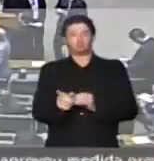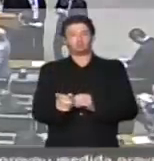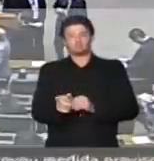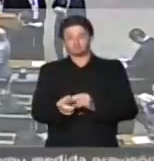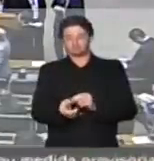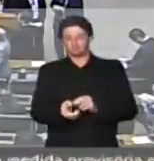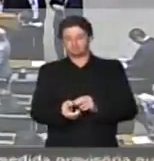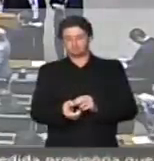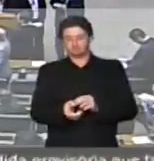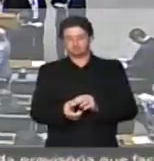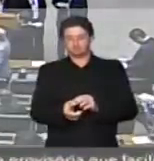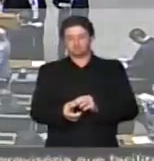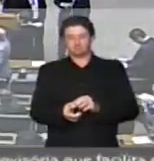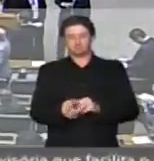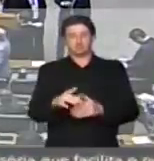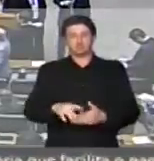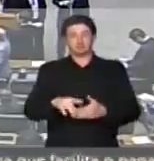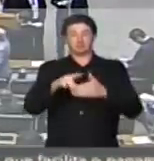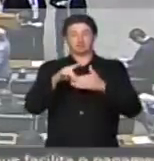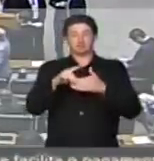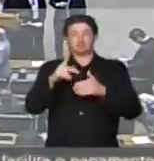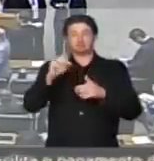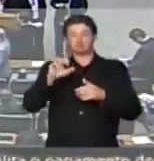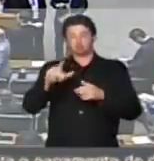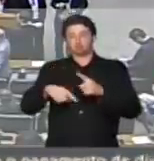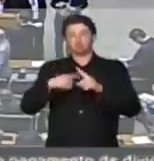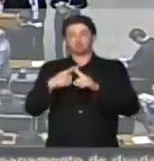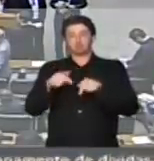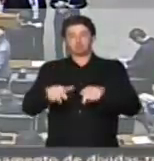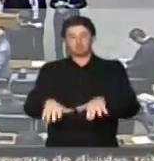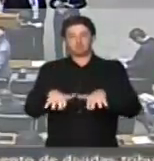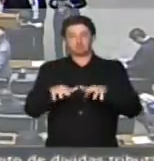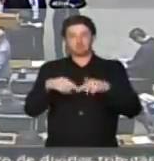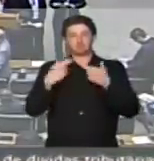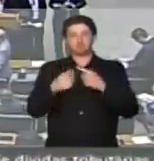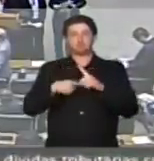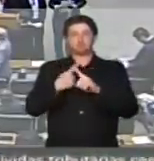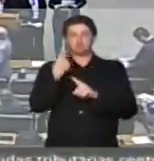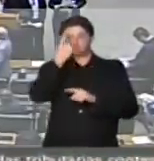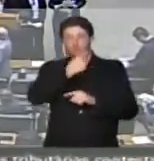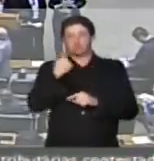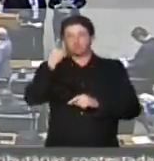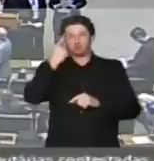Pessoal com tempo de líder solicitado, eu prorrogo a presente sessão por uma hora.